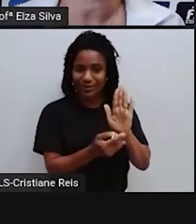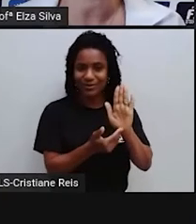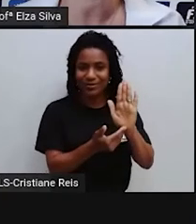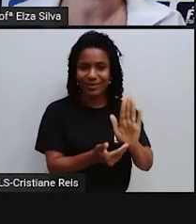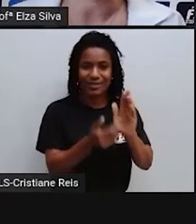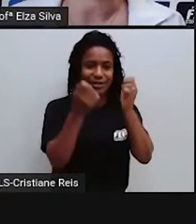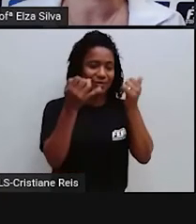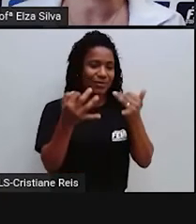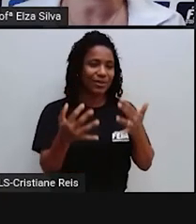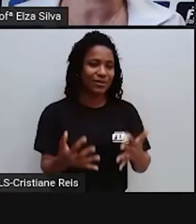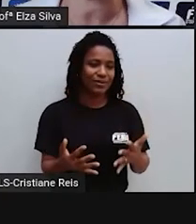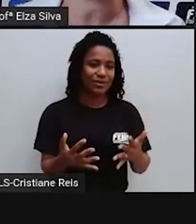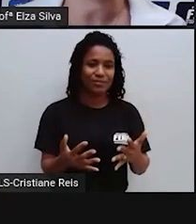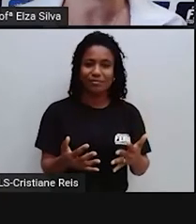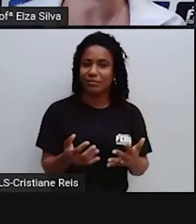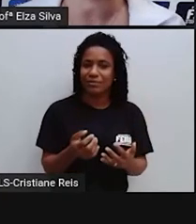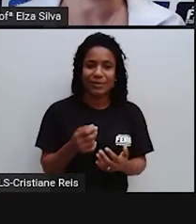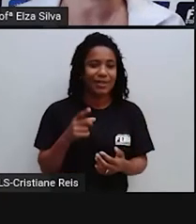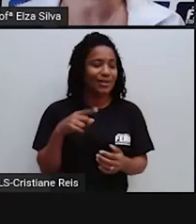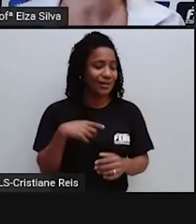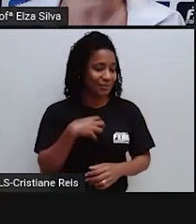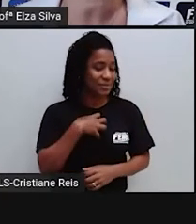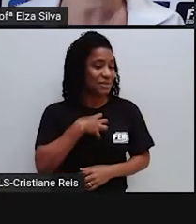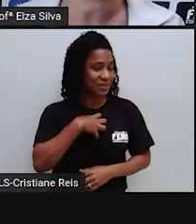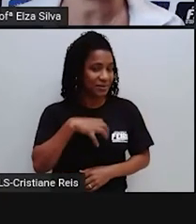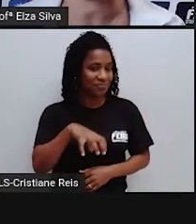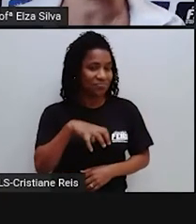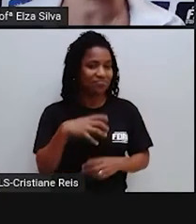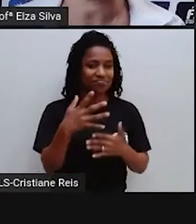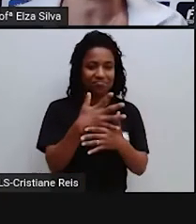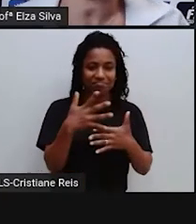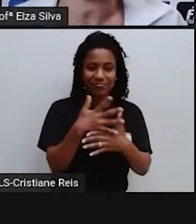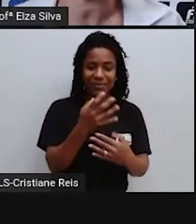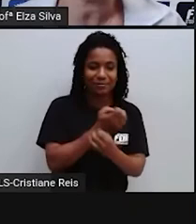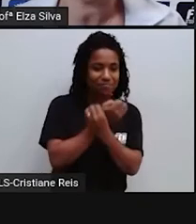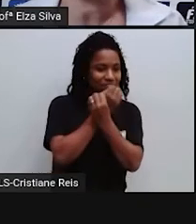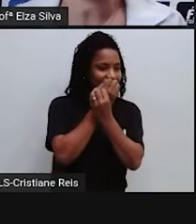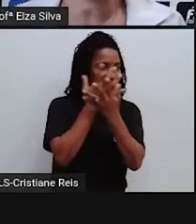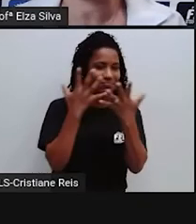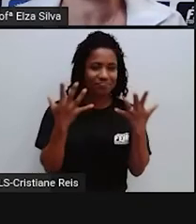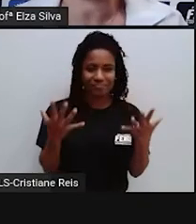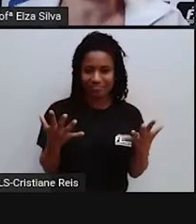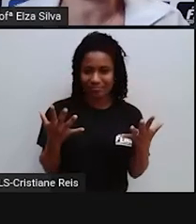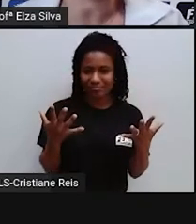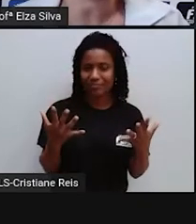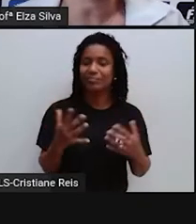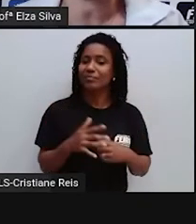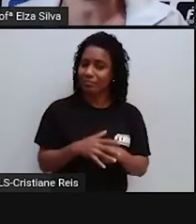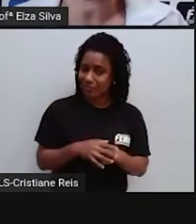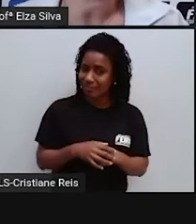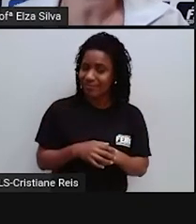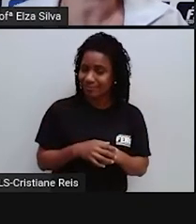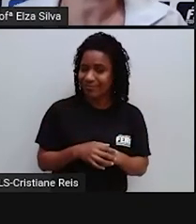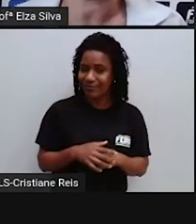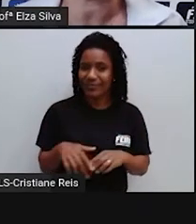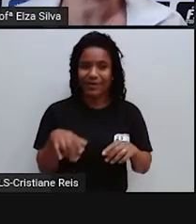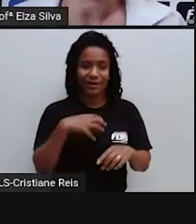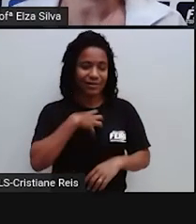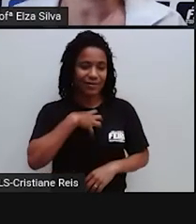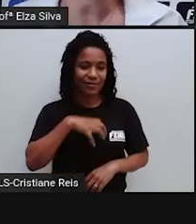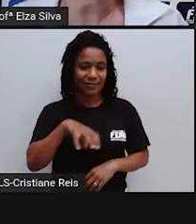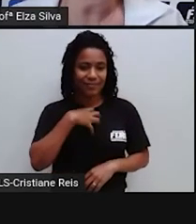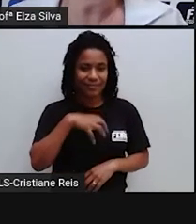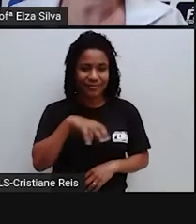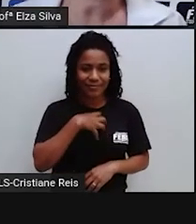It's a fantastic city É uma cidade fantástica Mas Eu também concordo Que é Salvador